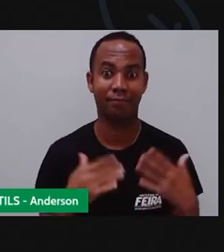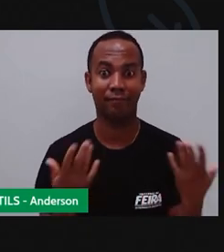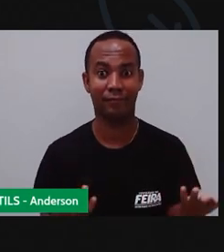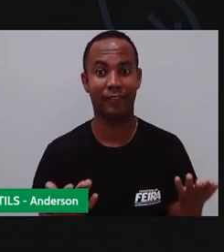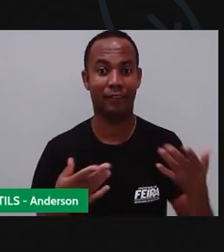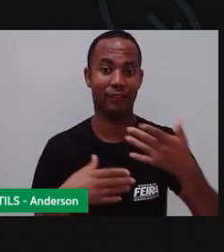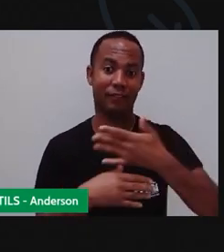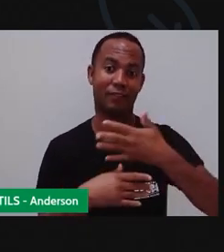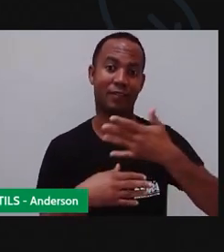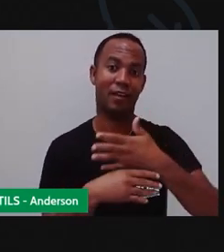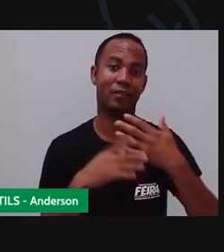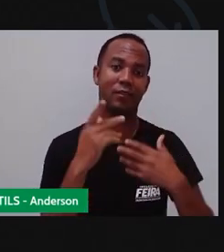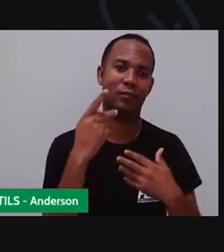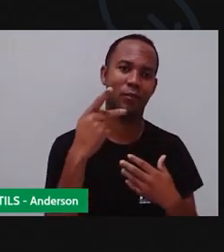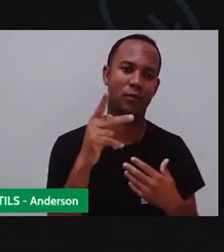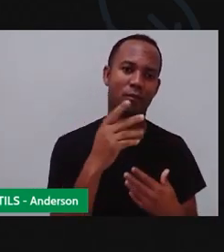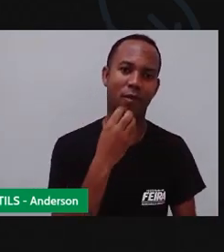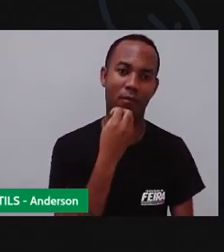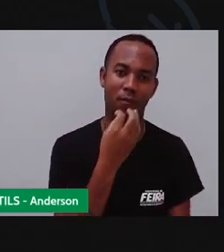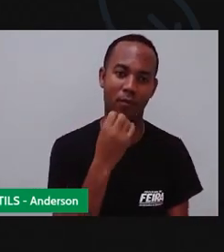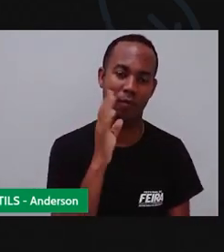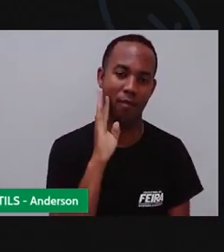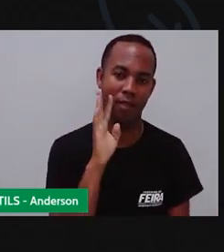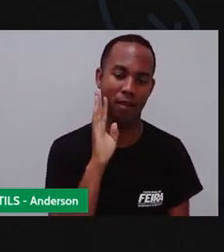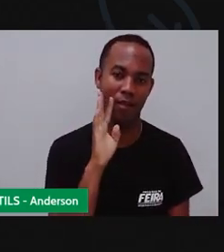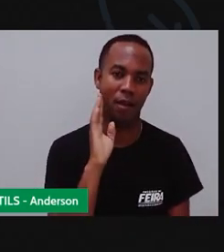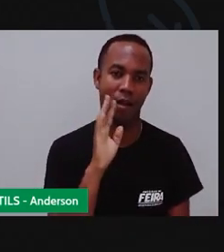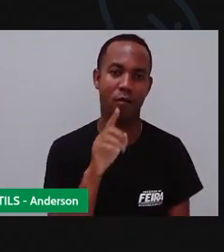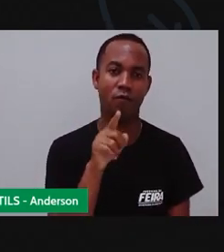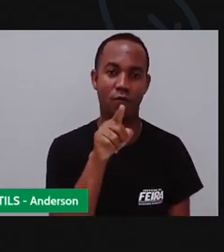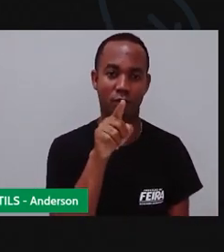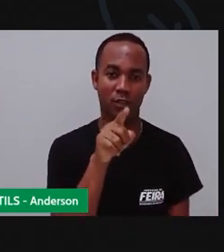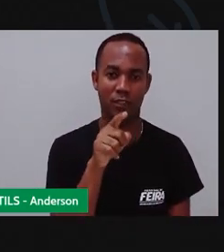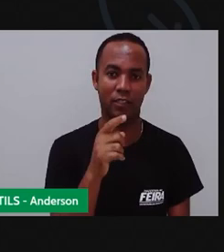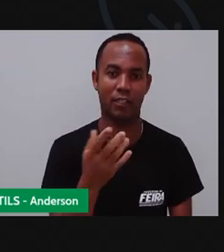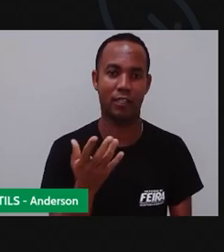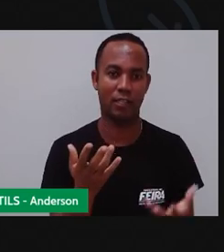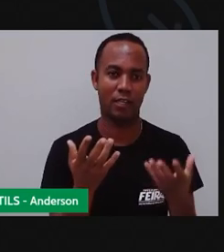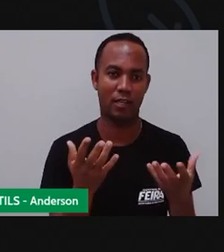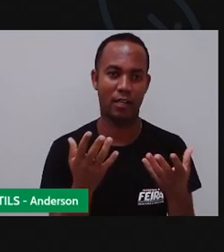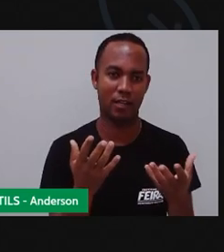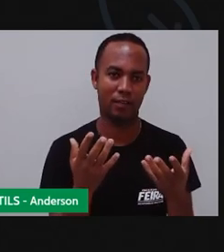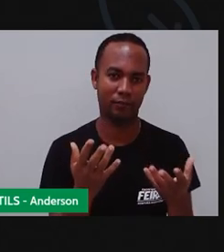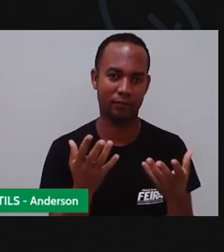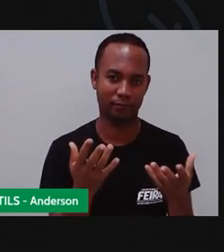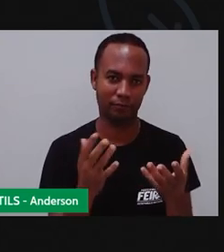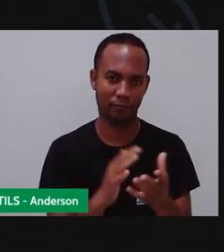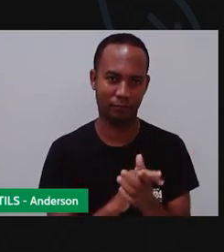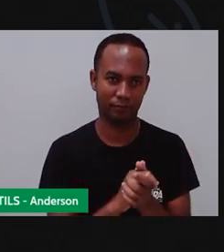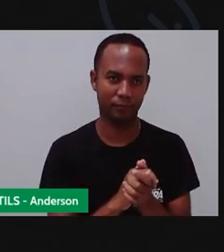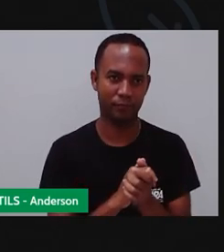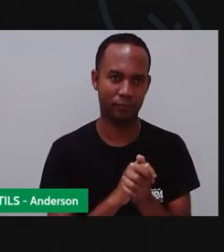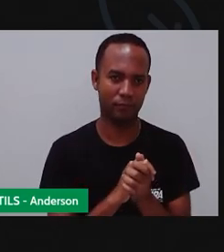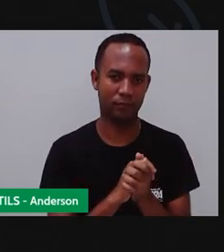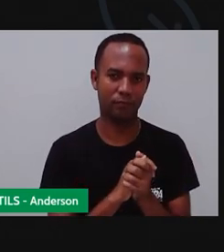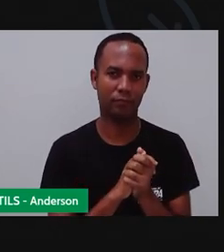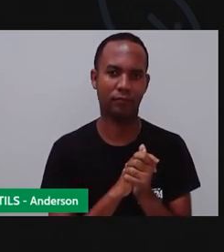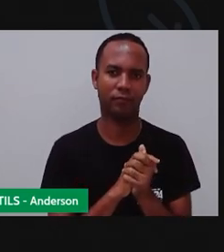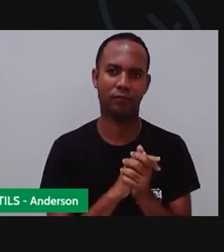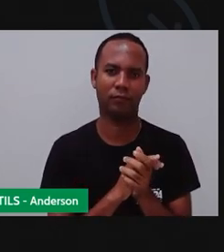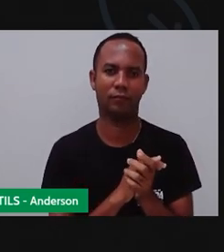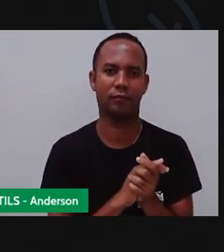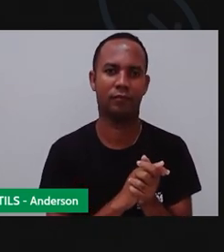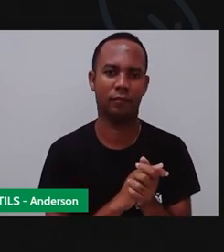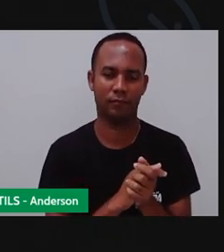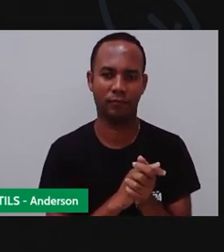agora nós fizemos uma maquete E a Pró quer ver Né? Quem é a Pró? Ó Esqueci até de me apresentar pra vocês de novo hoje Eu aqui no cantinho